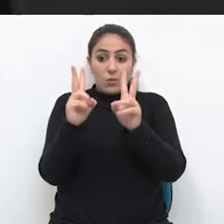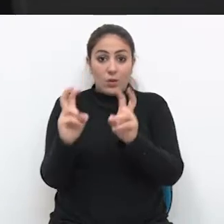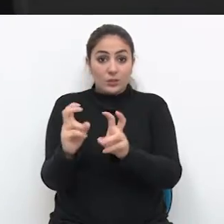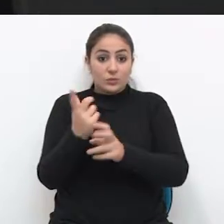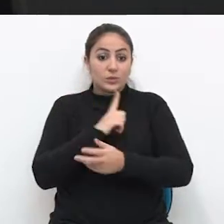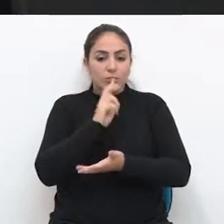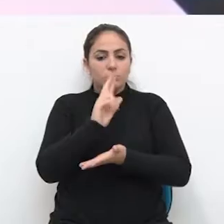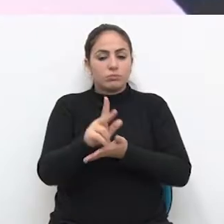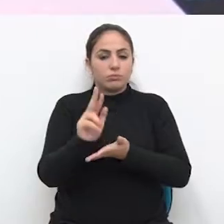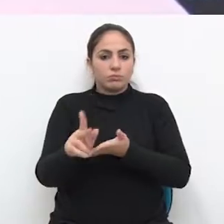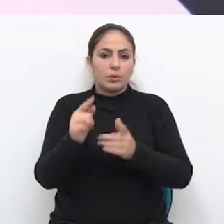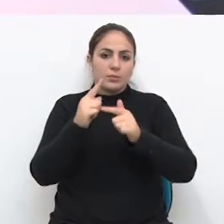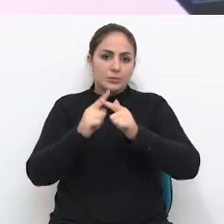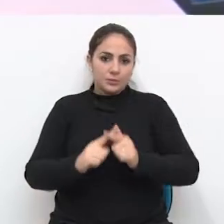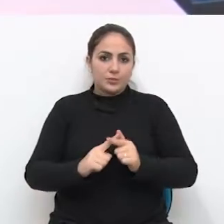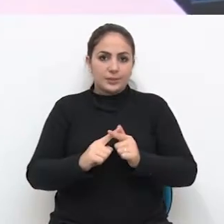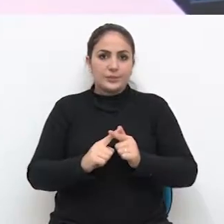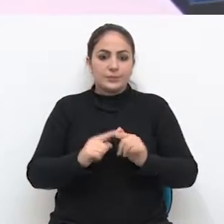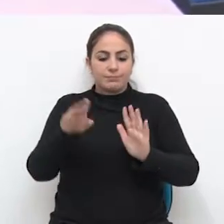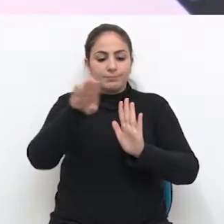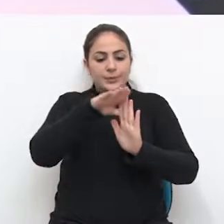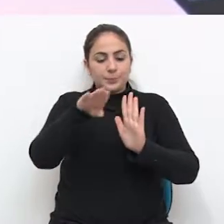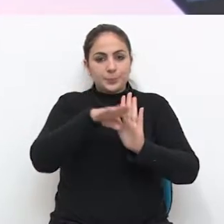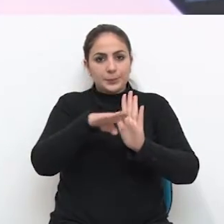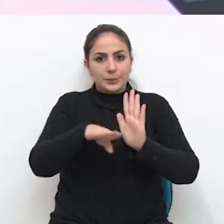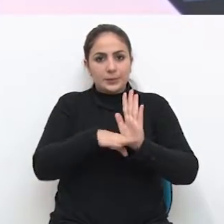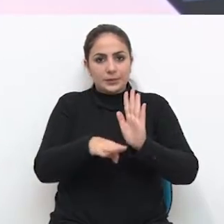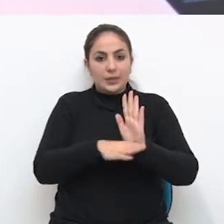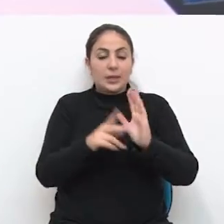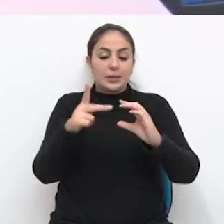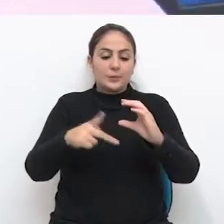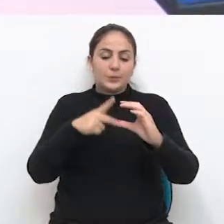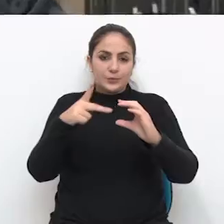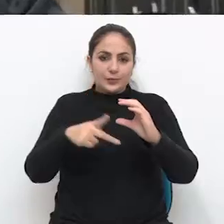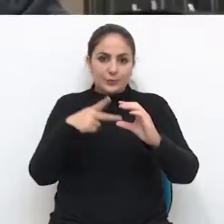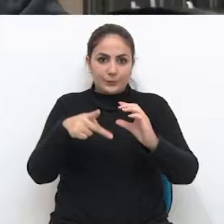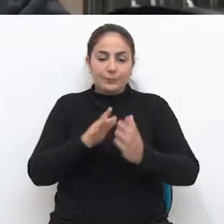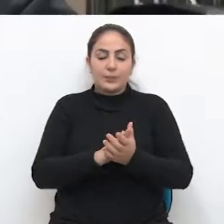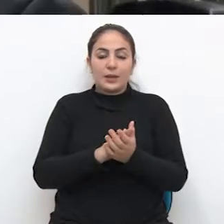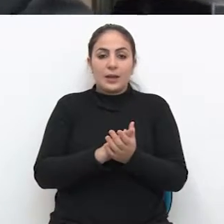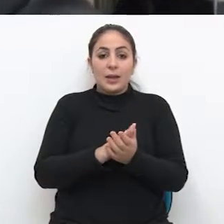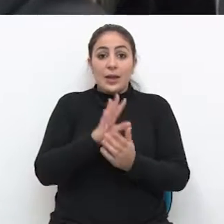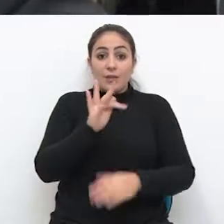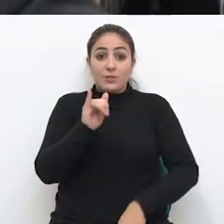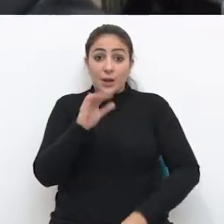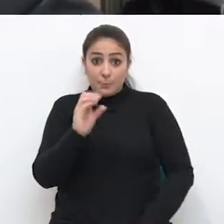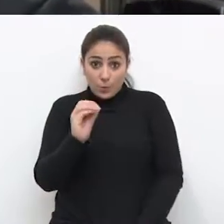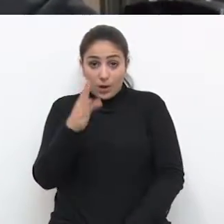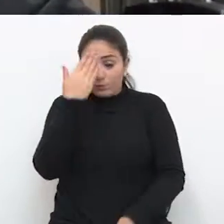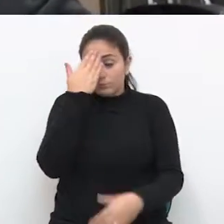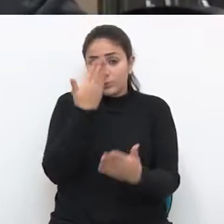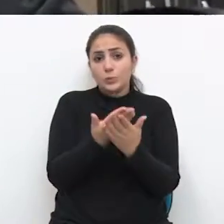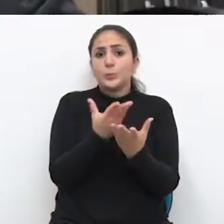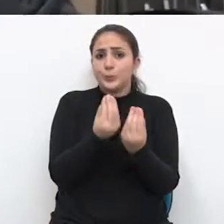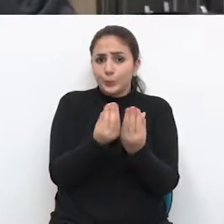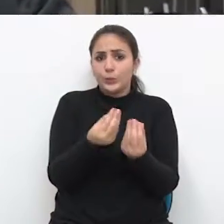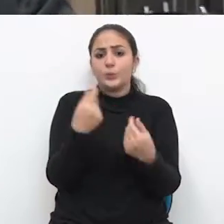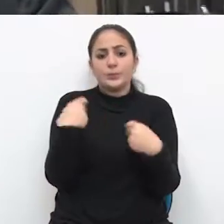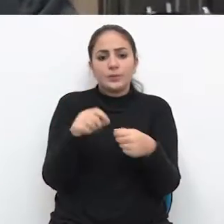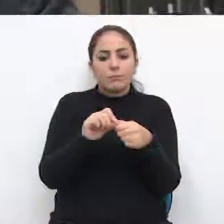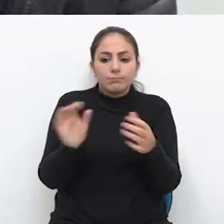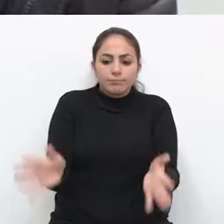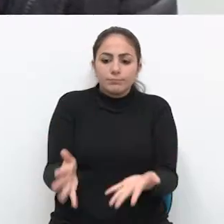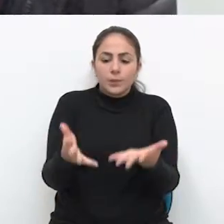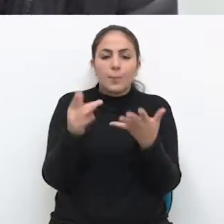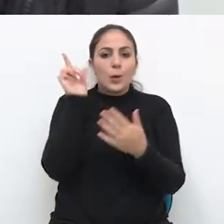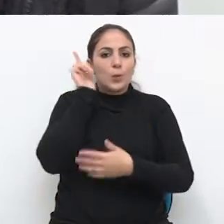tema esteve por diversas vezes na pauta da Câmara de Vereadores. Mas Fábio acredita que muito ainda precisa ser